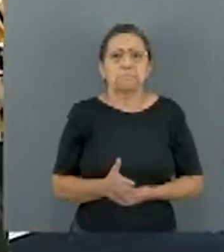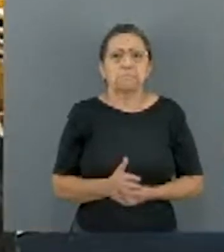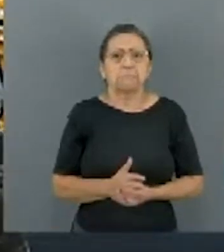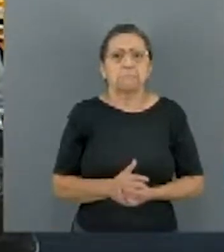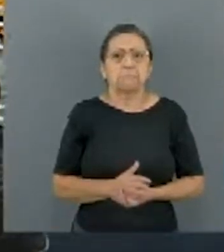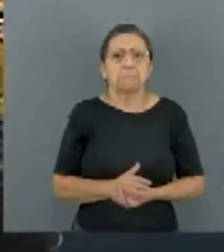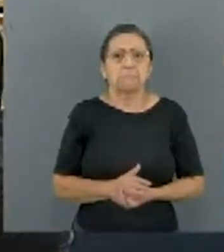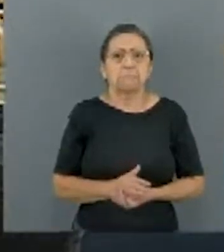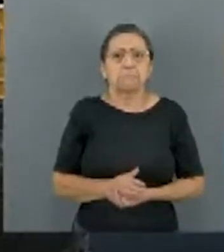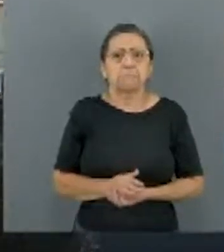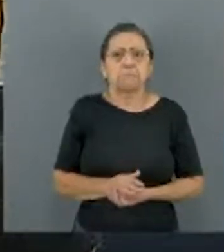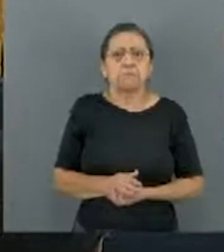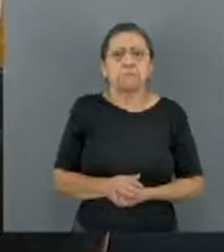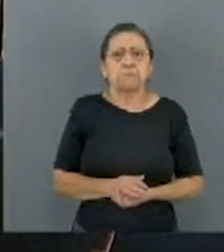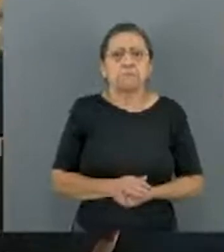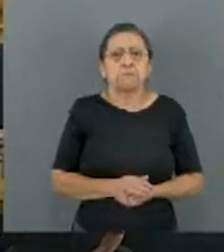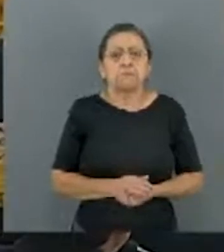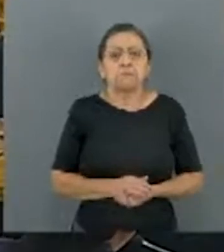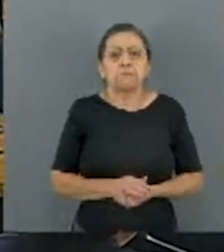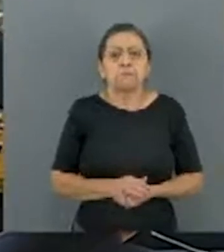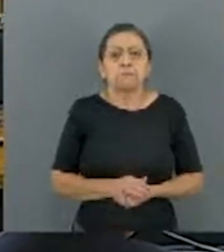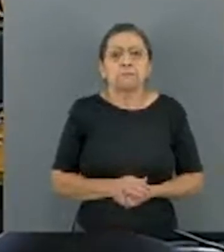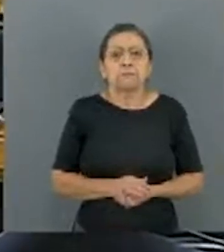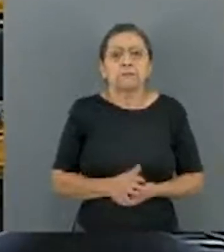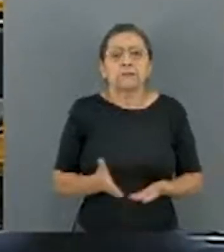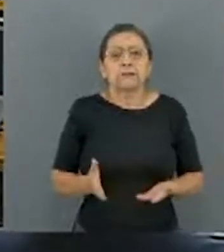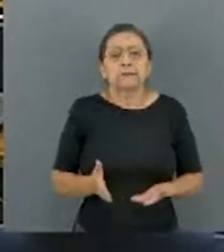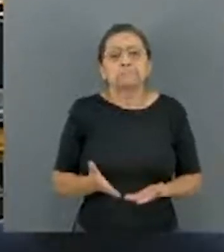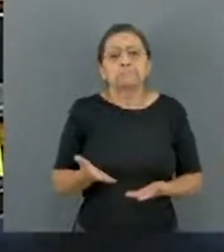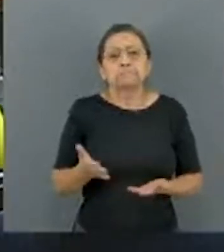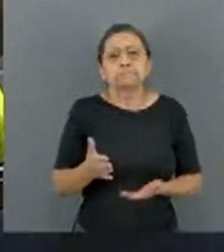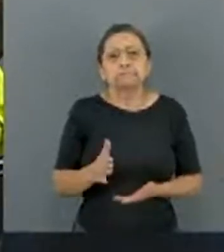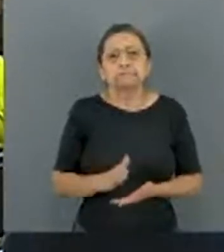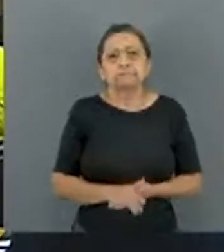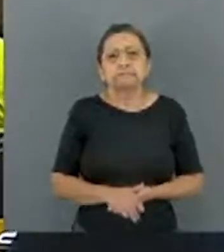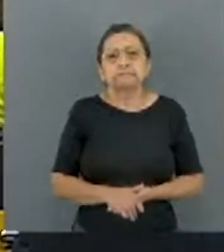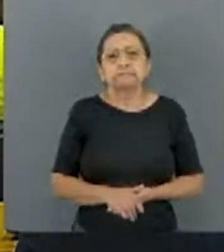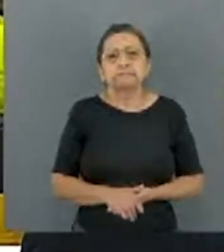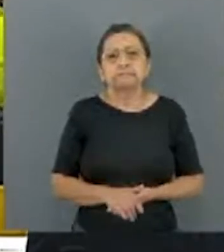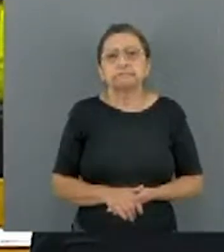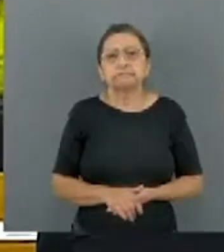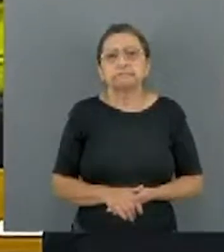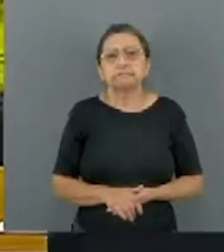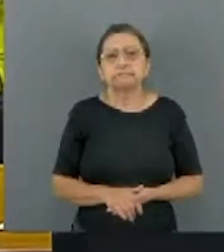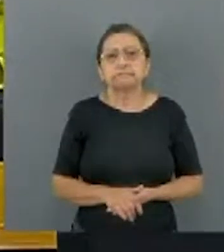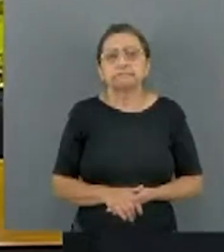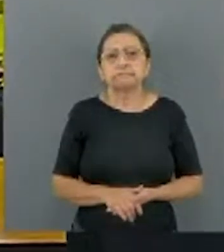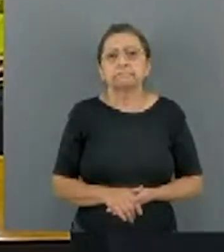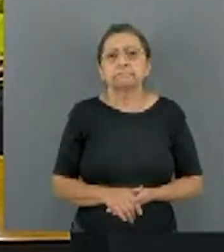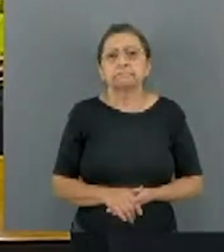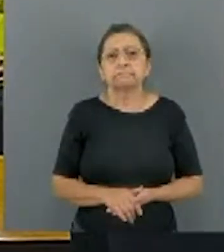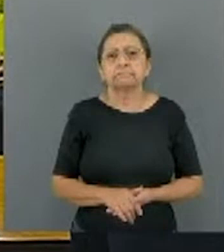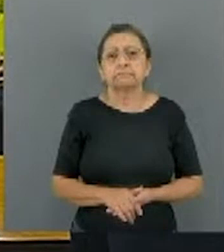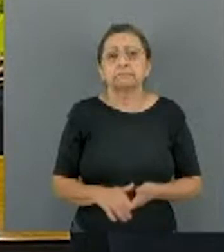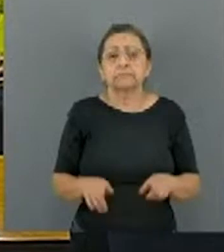Vamos até fazer uma pequena interrupção, que acabamos também de tomar conhecimento do